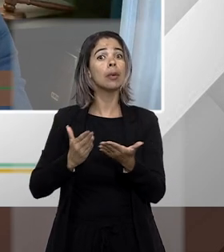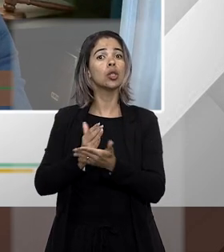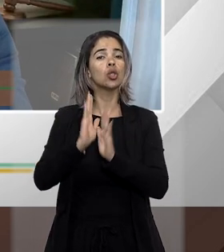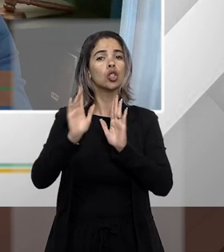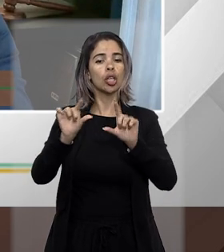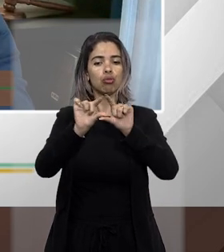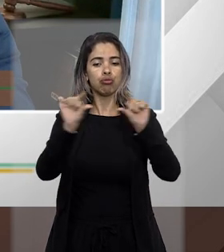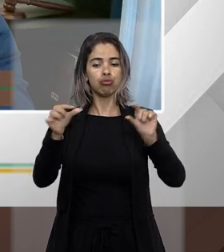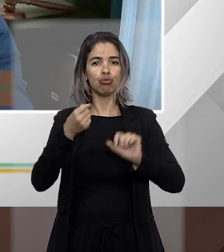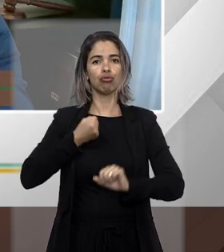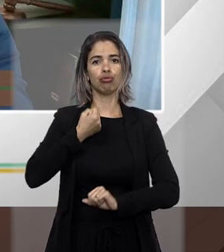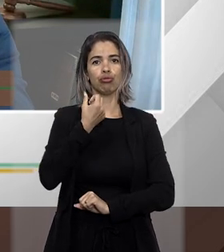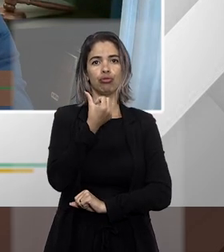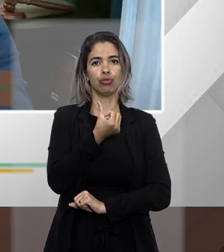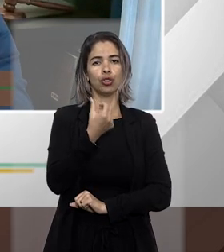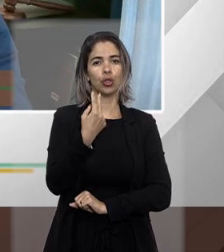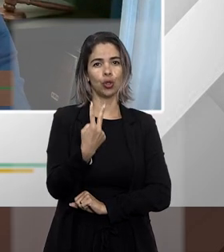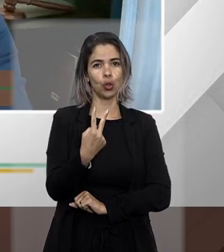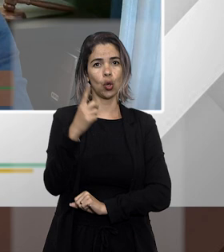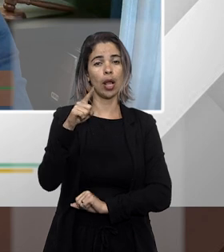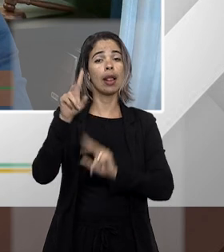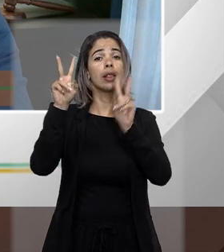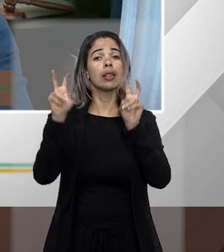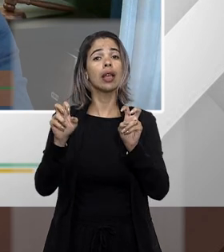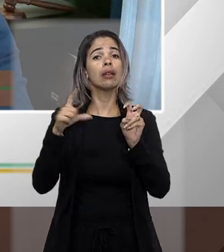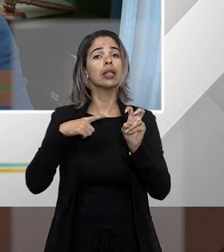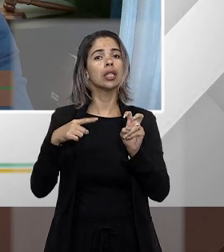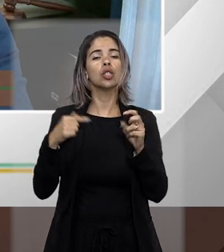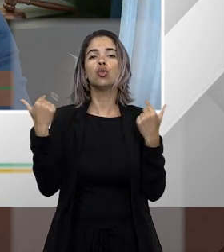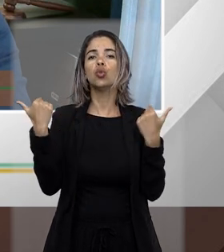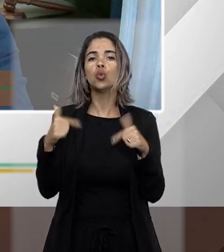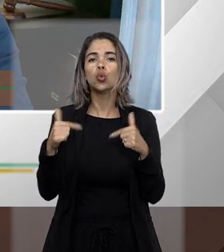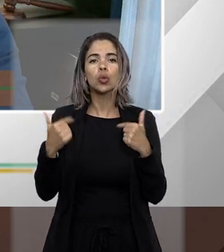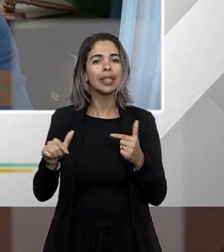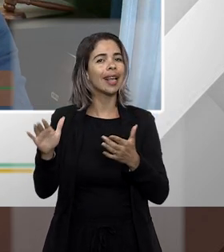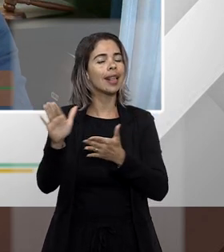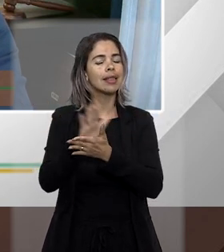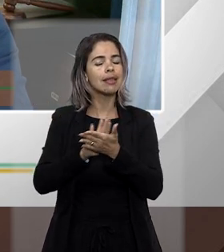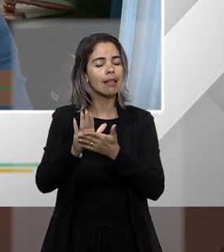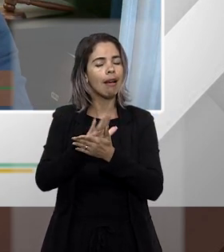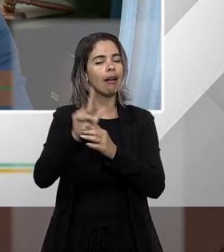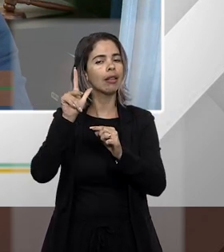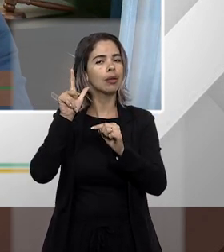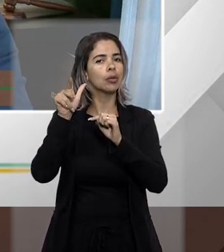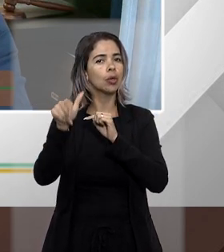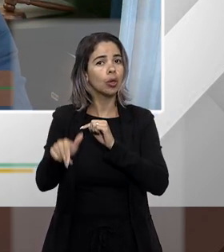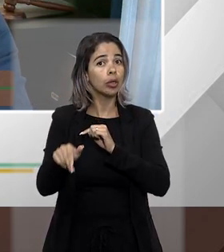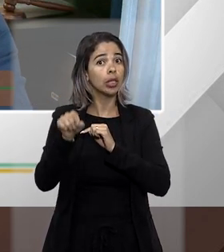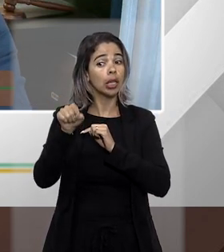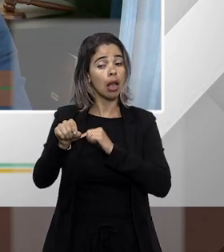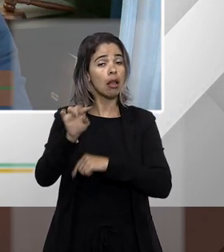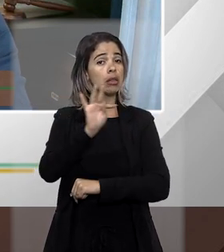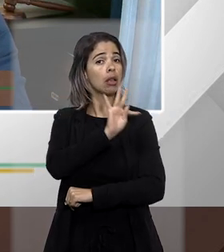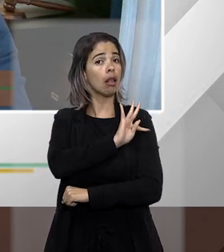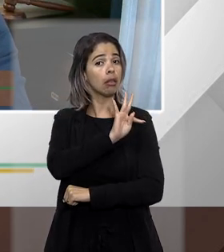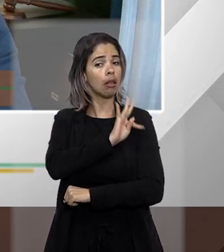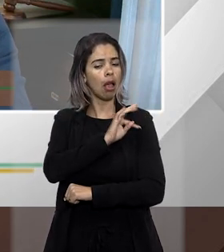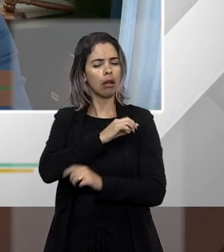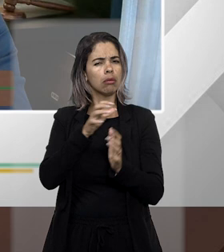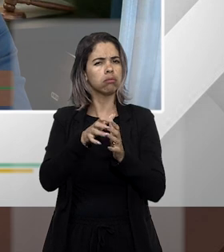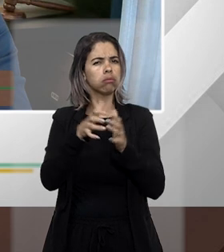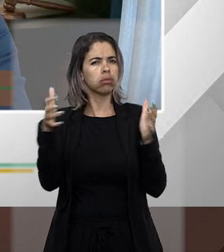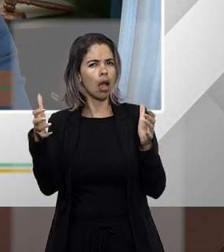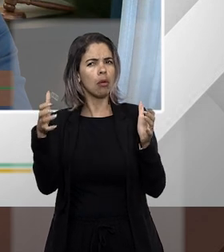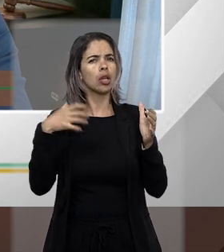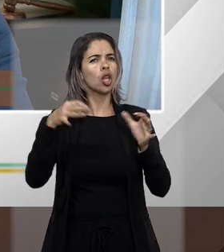que não há ópice não há nenhuma proibição que essa técnica de ampliação de julgamento seja usado